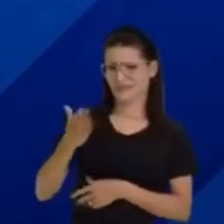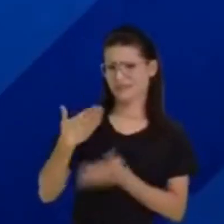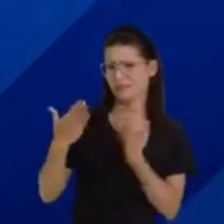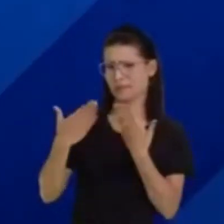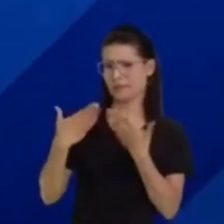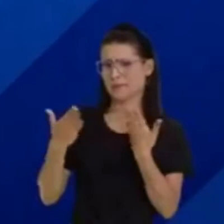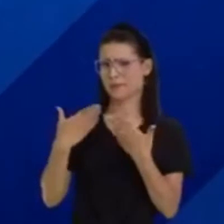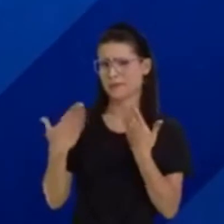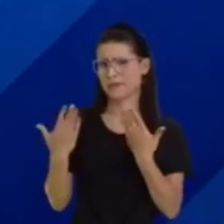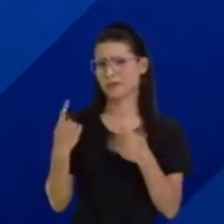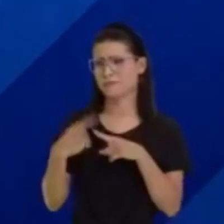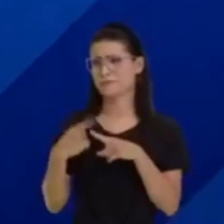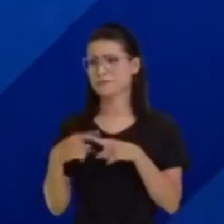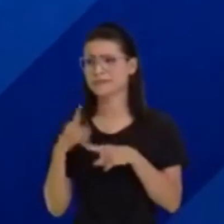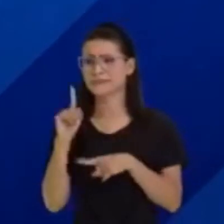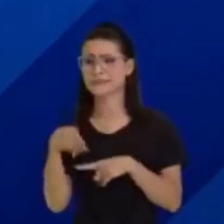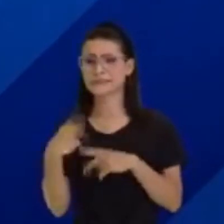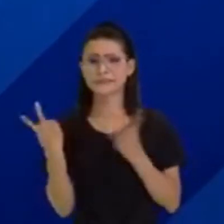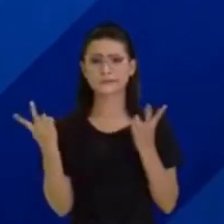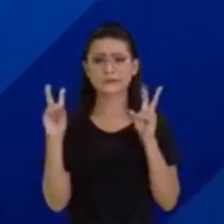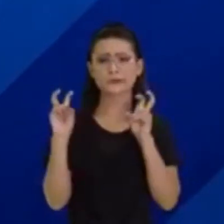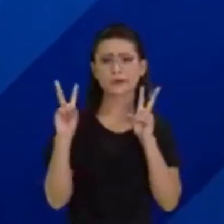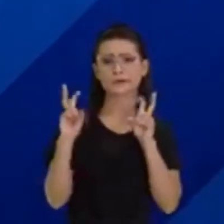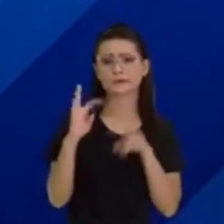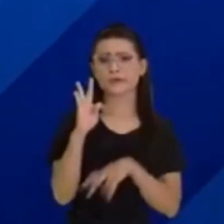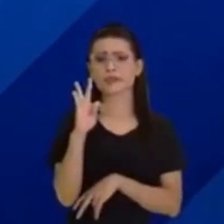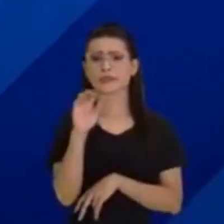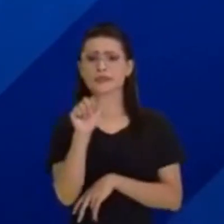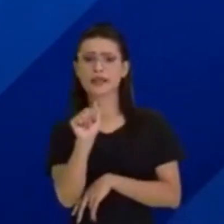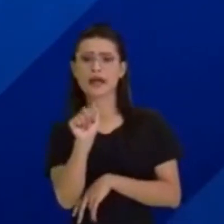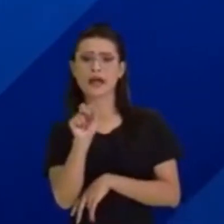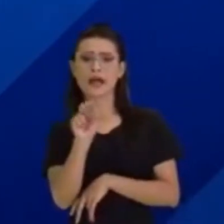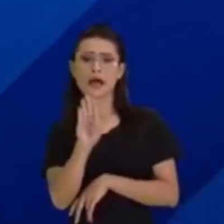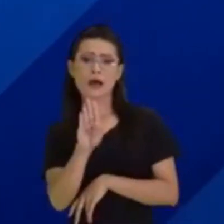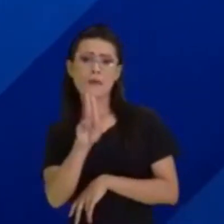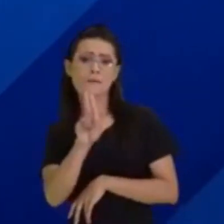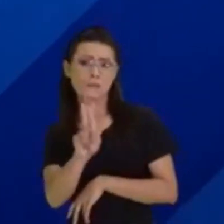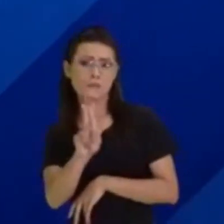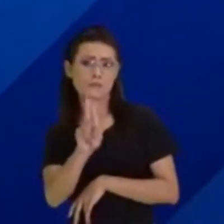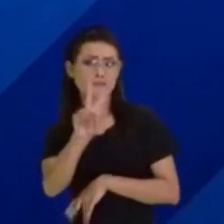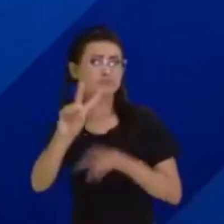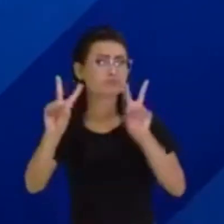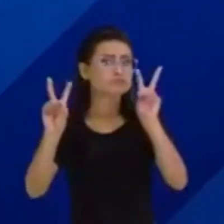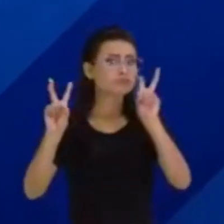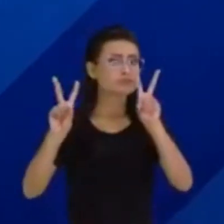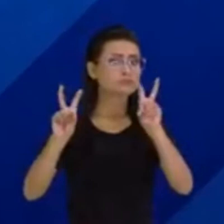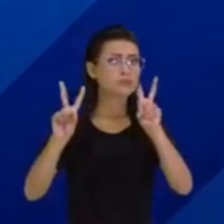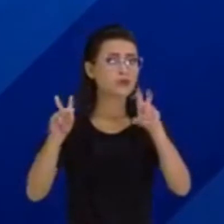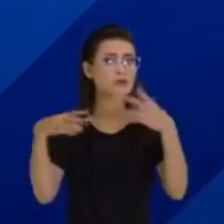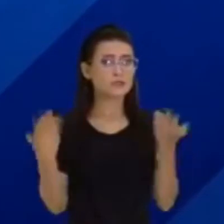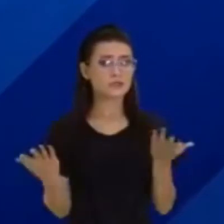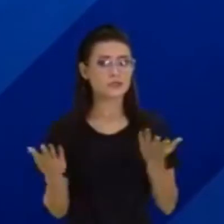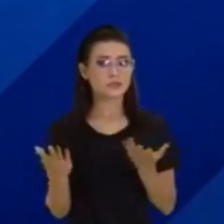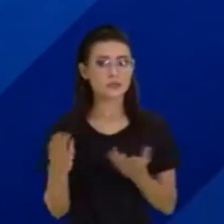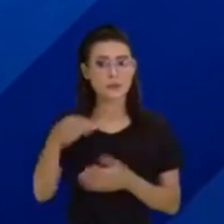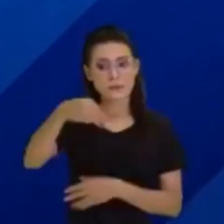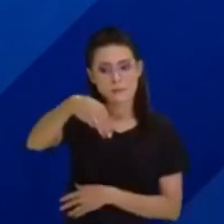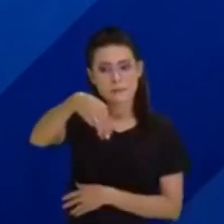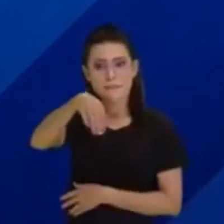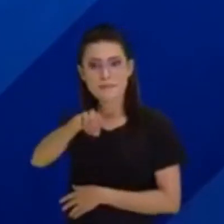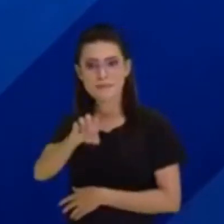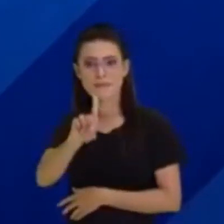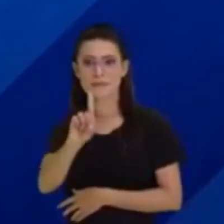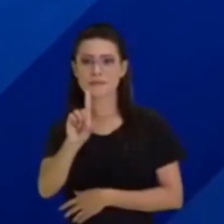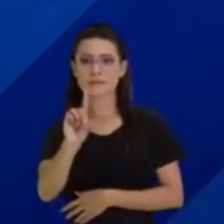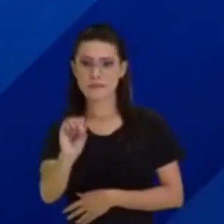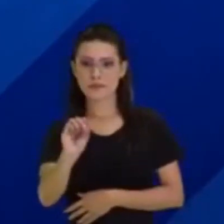É um assunto meio que tabu. Qual é o assunto da aula de hoje? Medo. Vamos falar sobre medo.